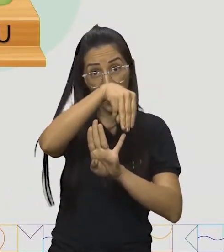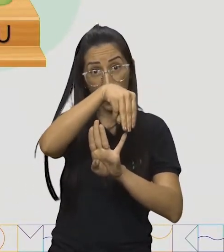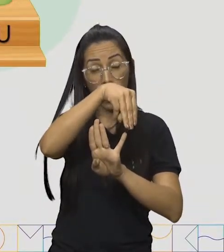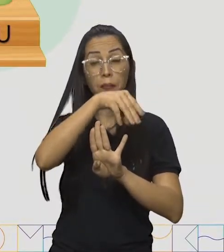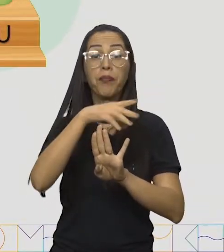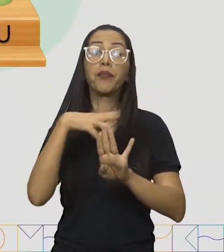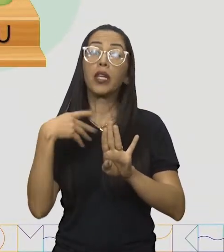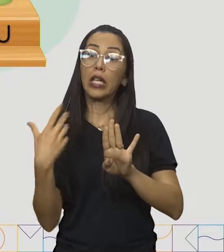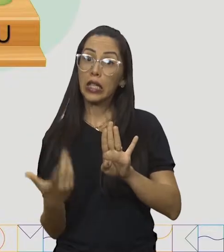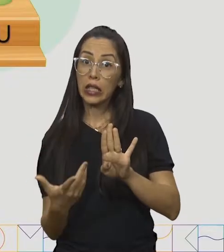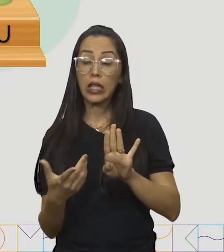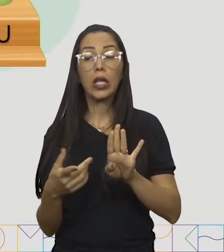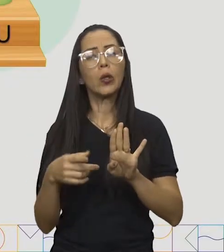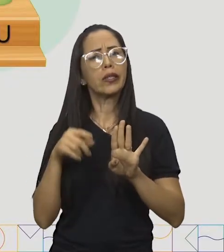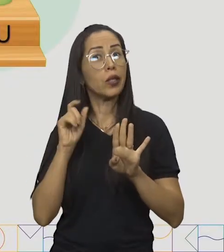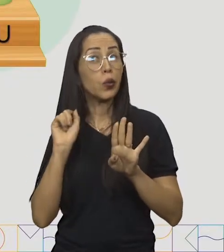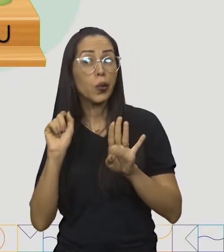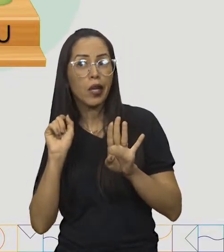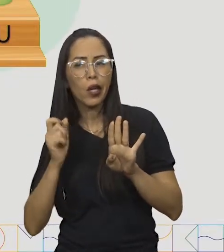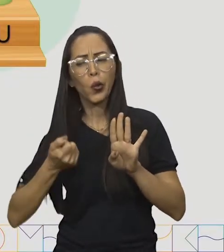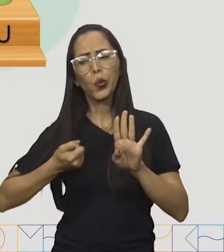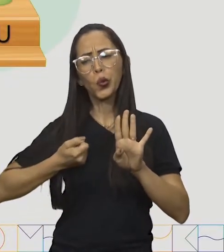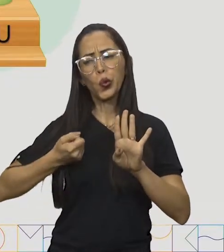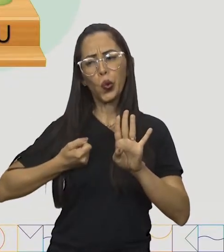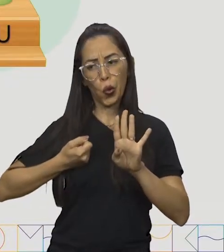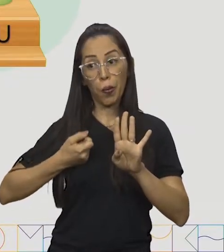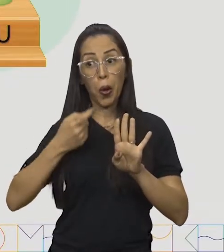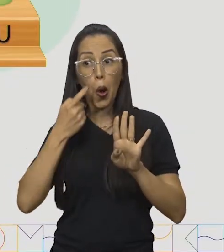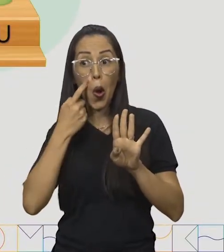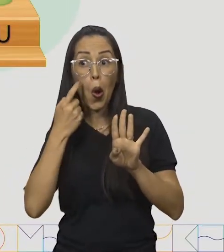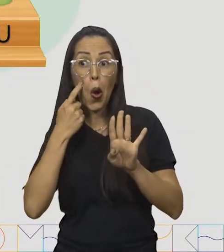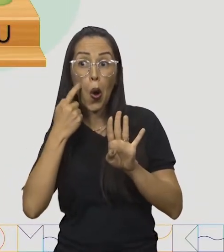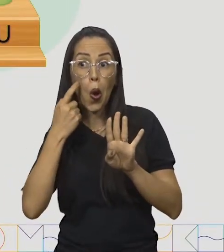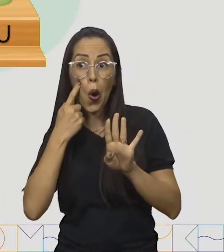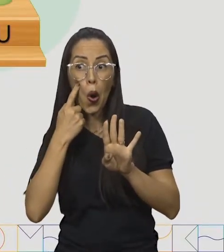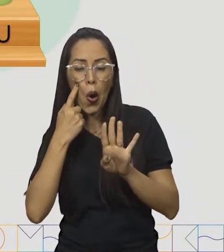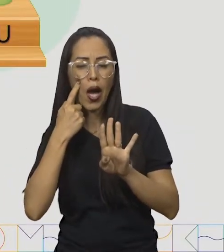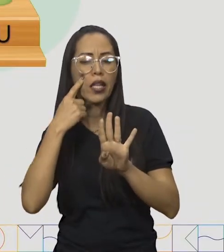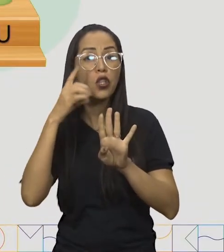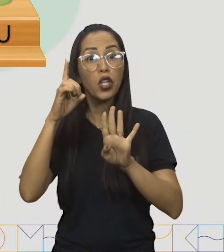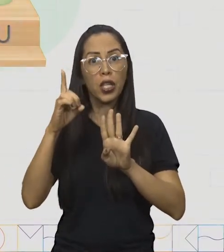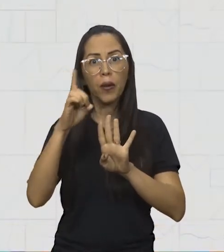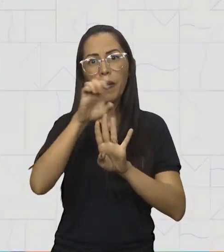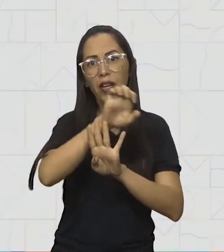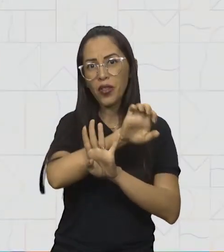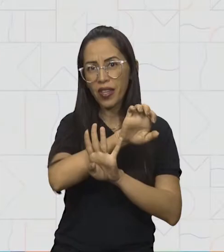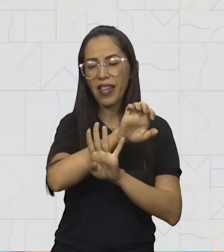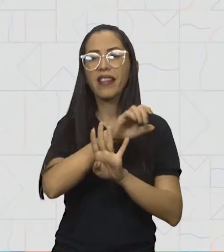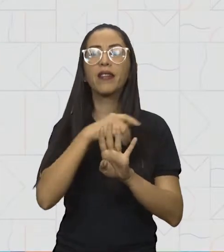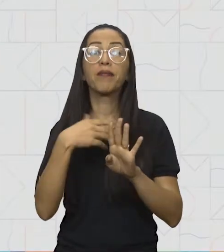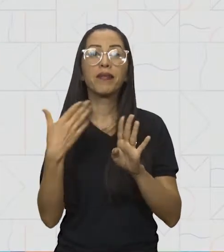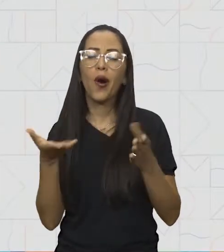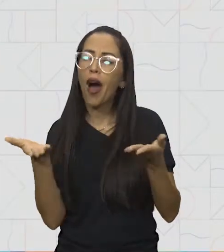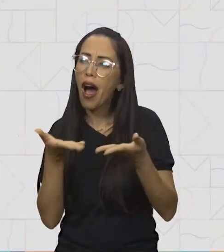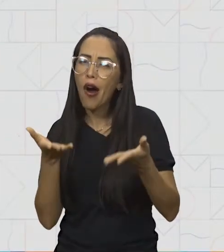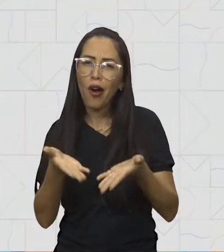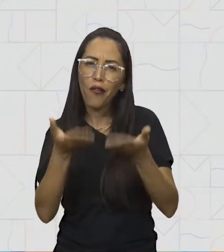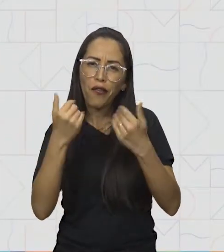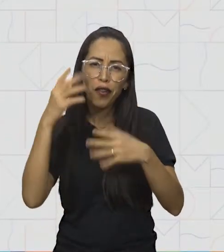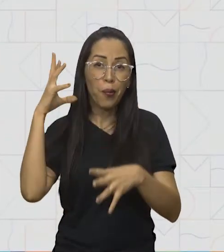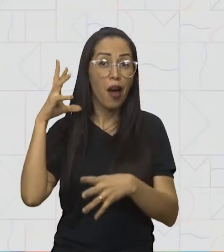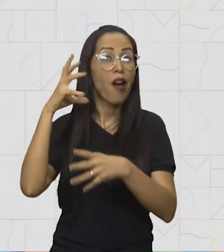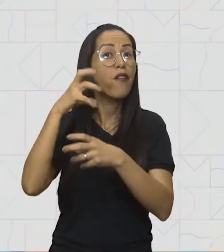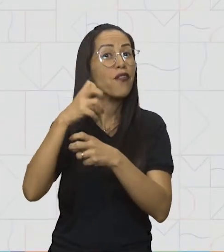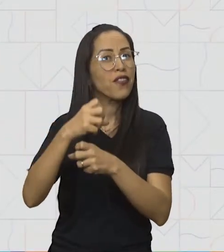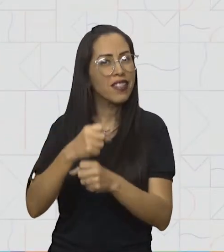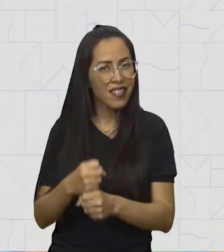Sendo que a posição dos números é feita da direita para a esquerda. Vamos fazer uma breve revisão